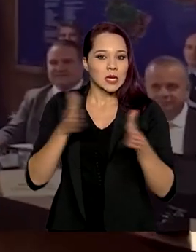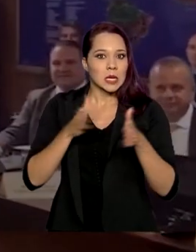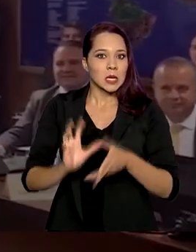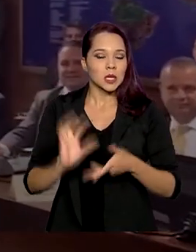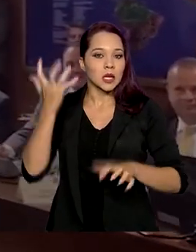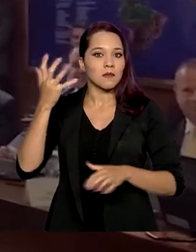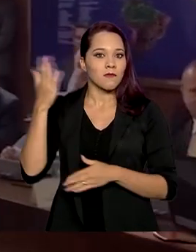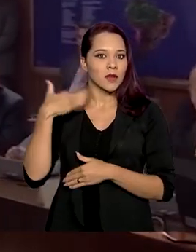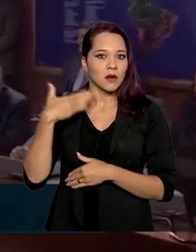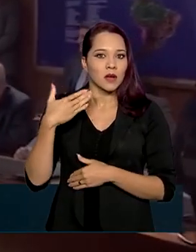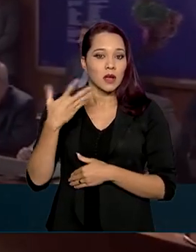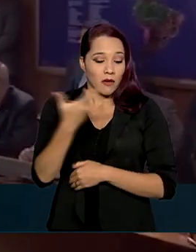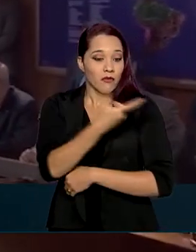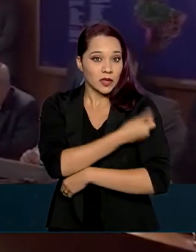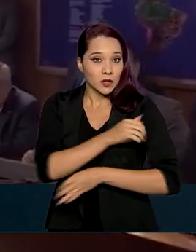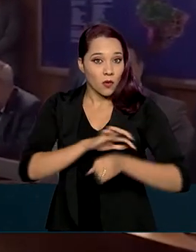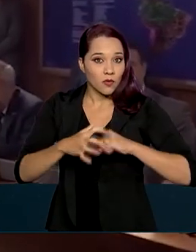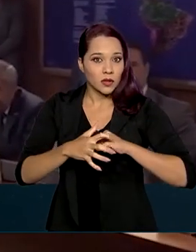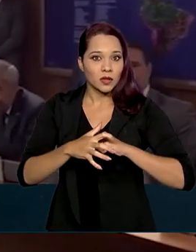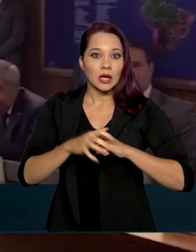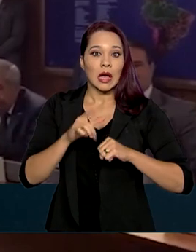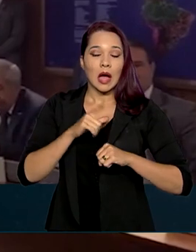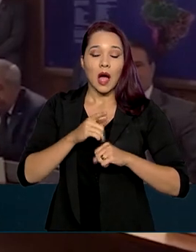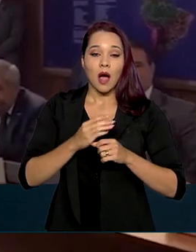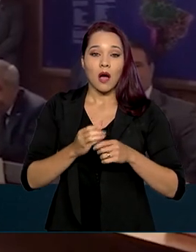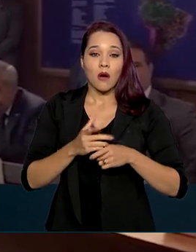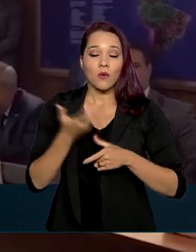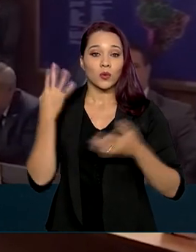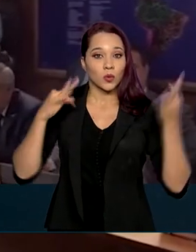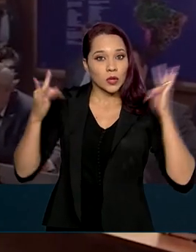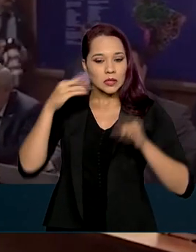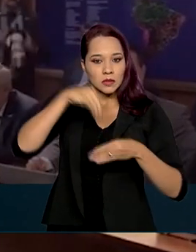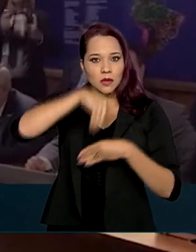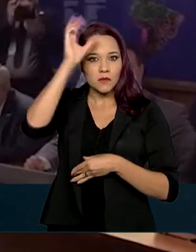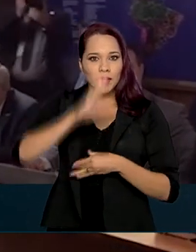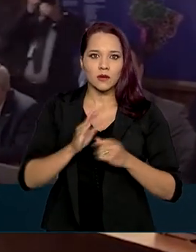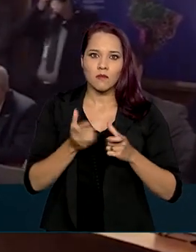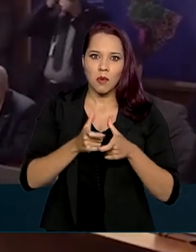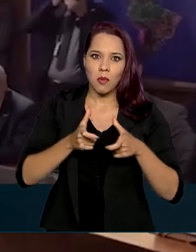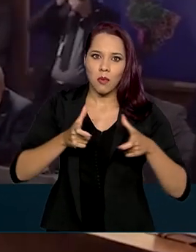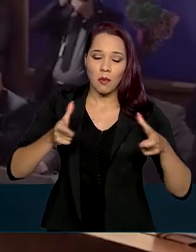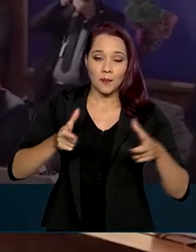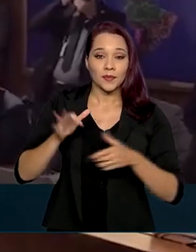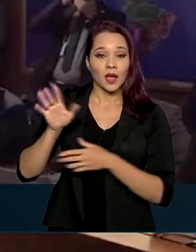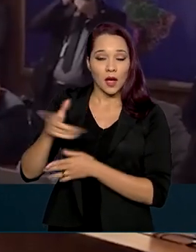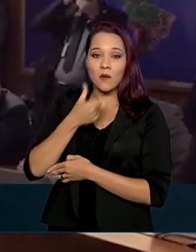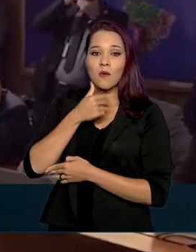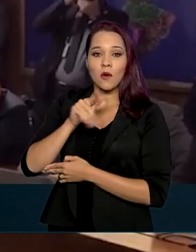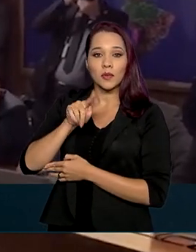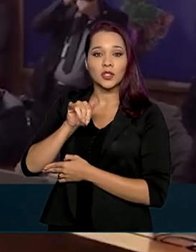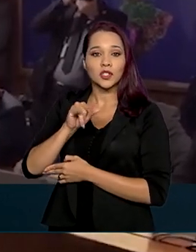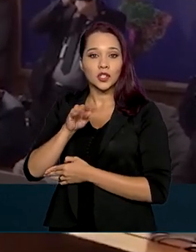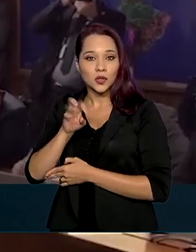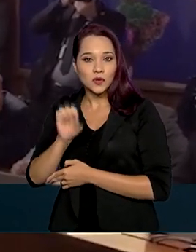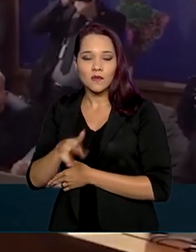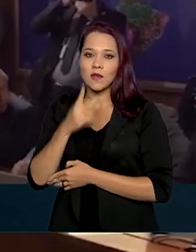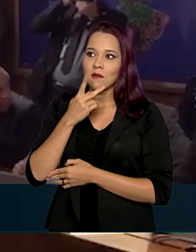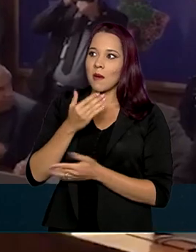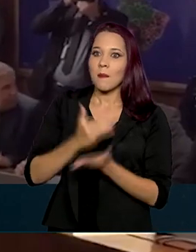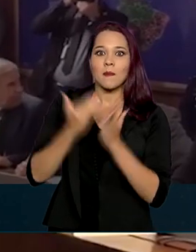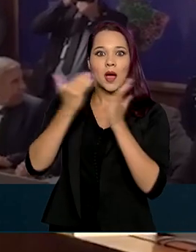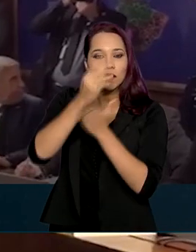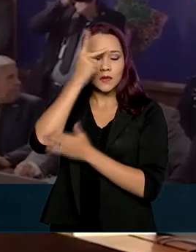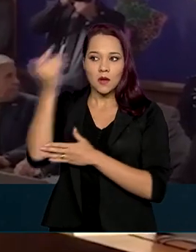seja o maior volume de turistas da história, turismo doméstico. E aí o Gilson lá na Ibratur vai trazer mais turistas estrangeiros